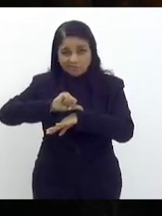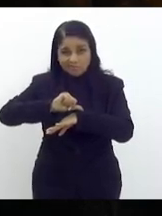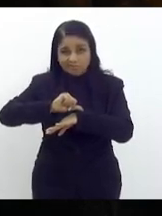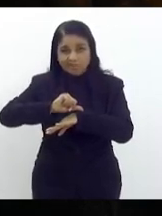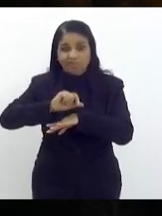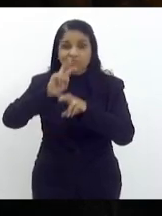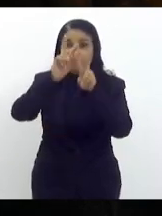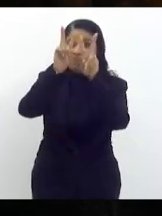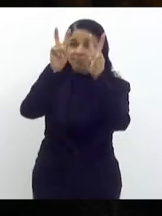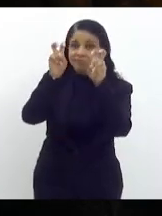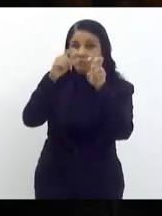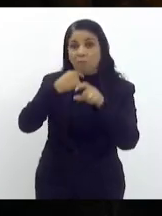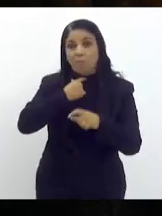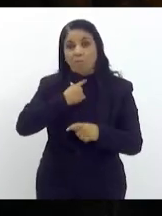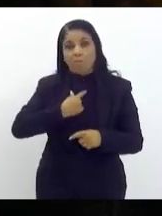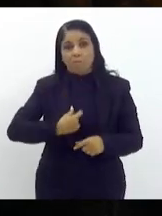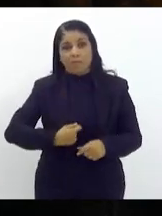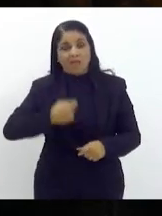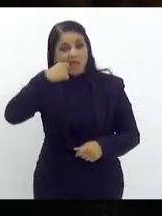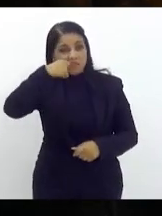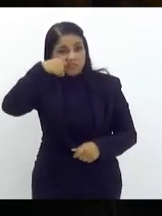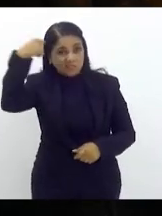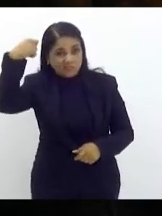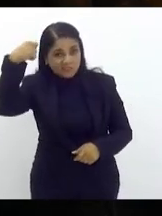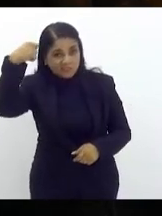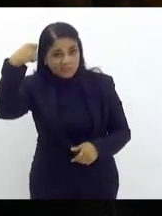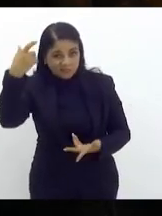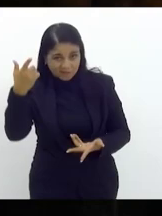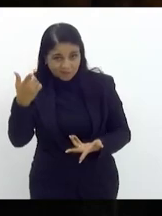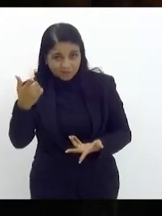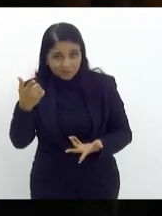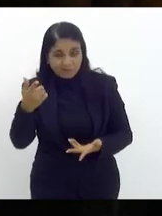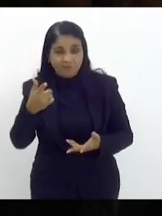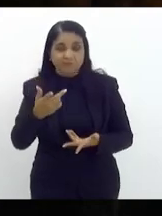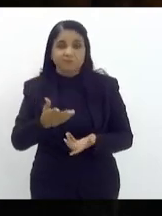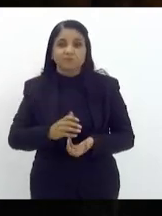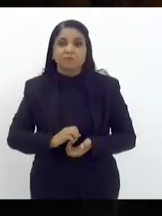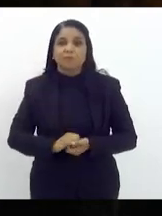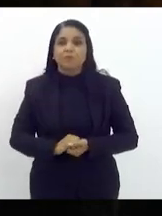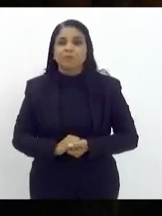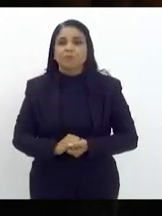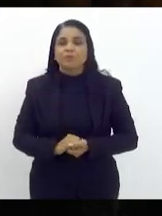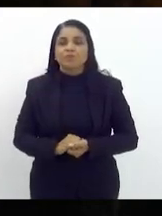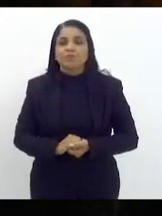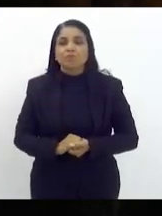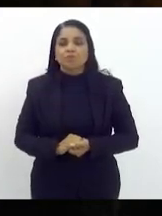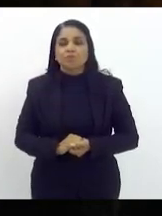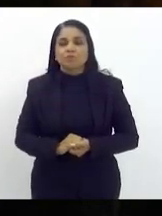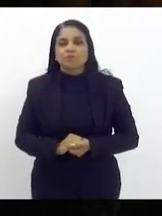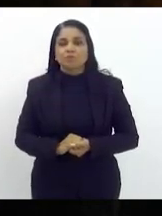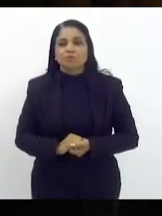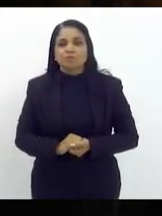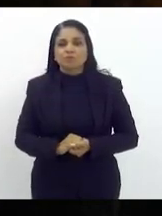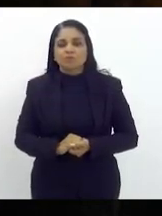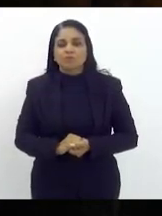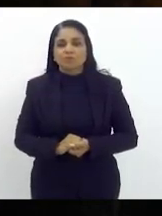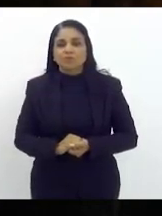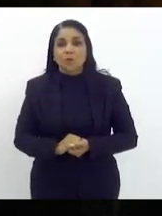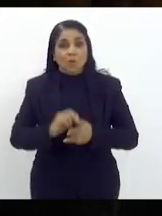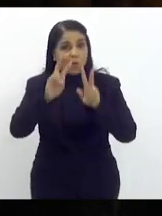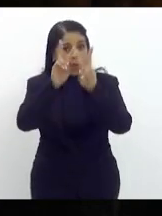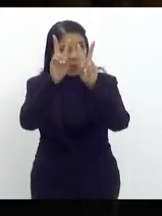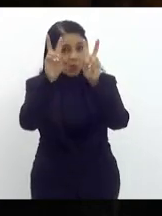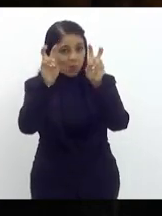tiradentes o tema foi uma medalha tiradentes e no tema